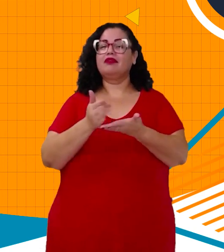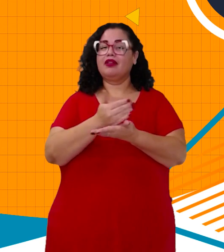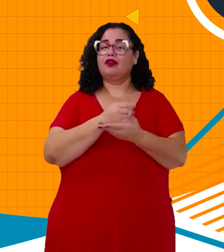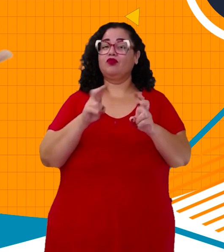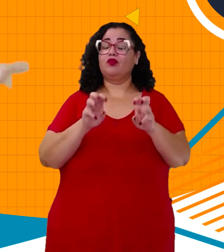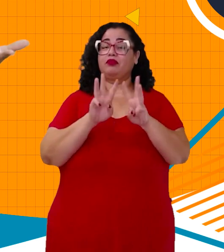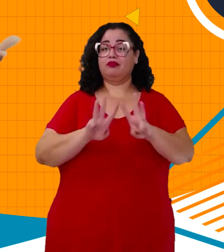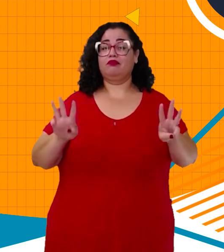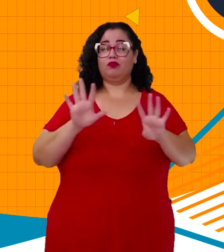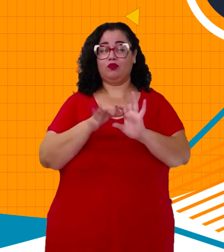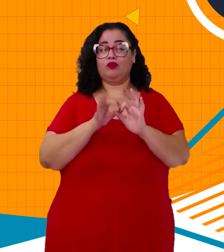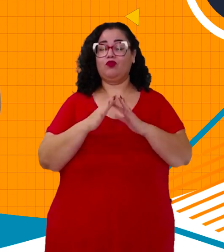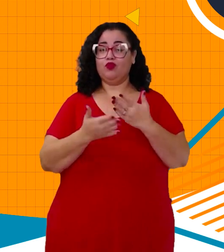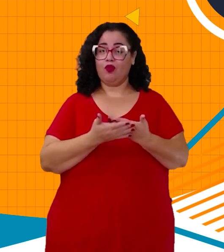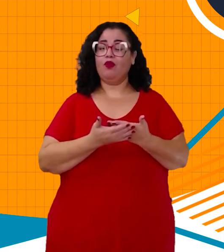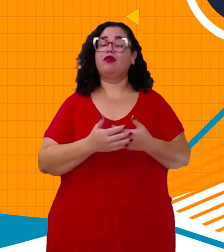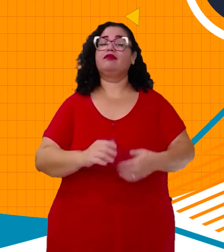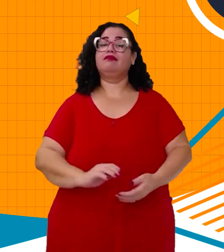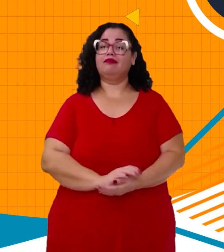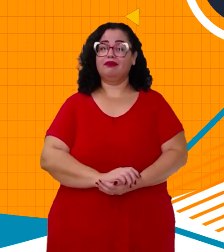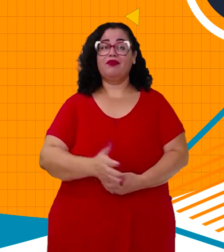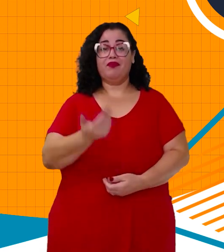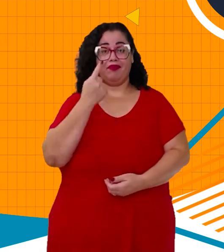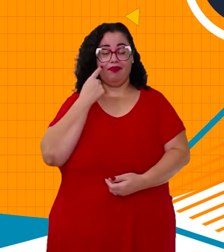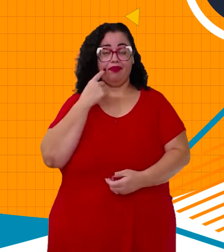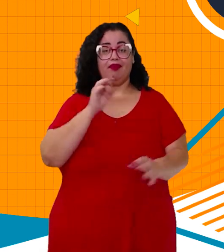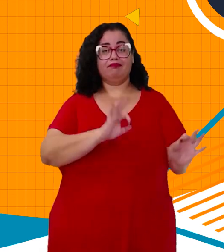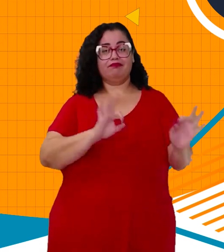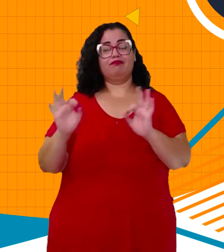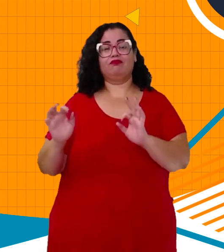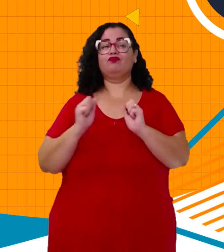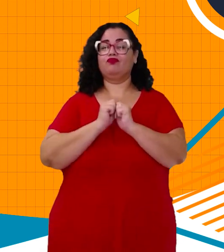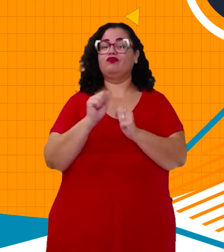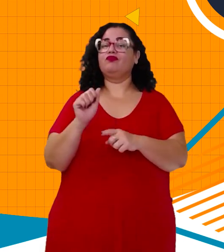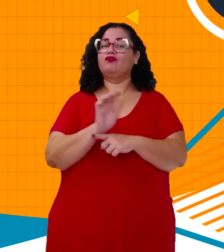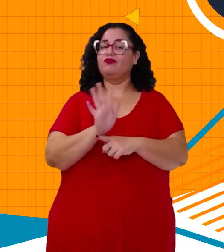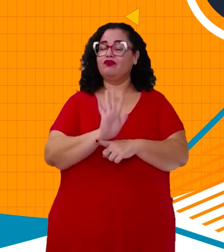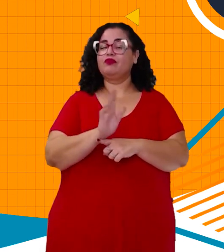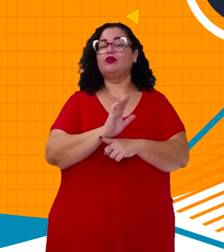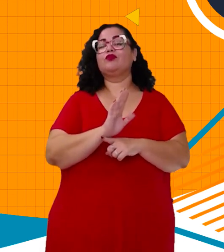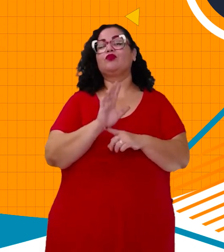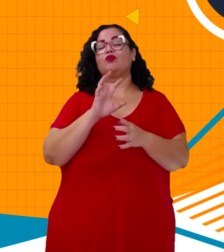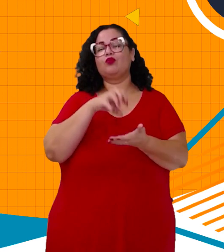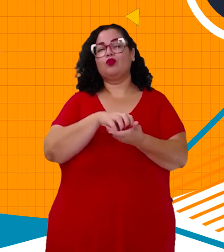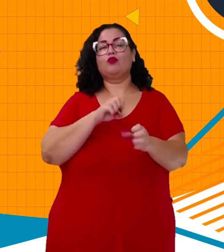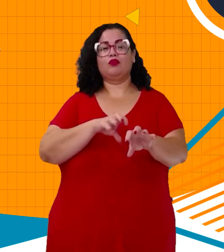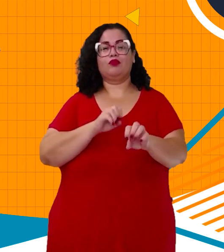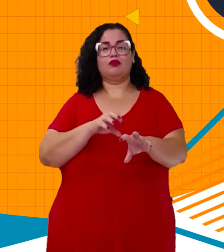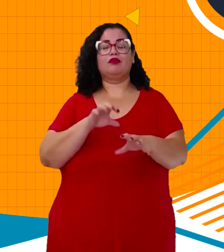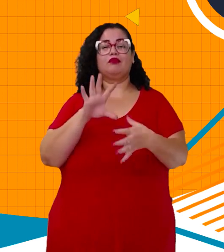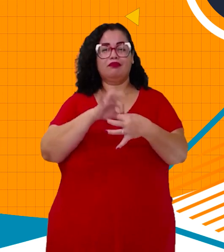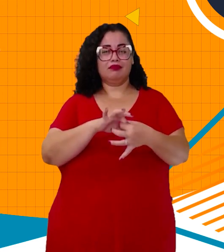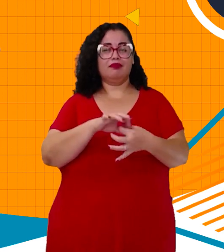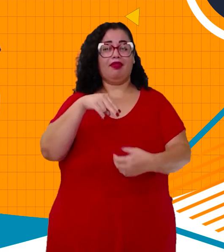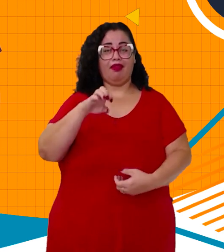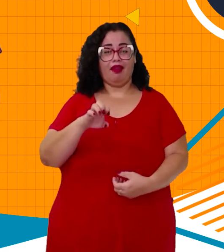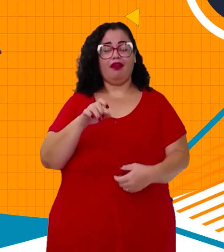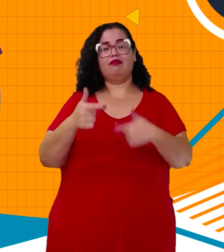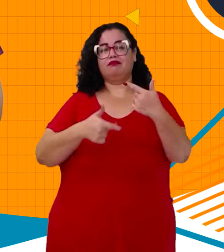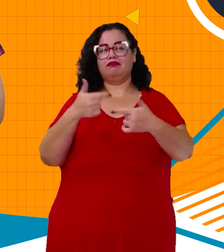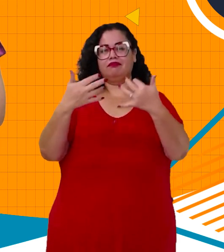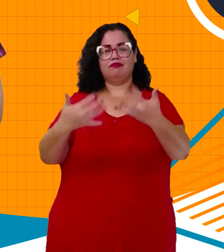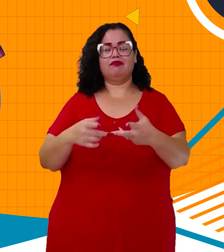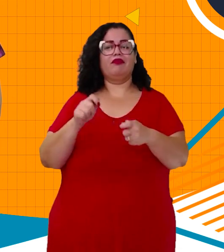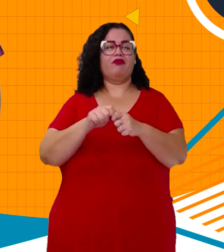sobre o Portal Conexão Escola. Então venham assistir juntos ao vídeo do Núcleo de Educação Conectada, o NEC, que